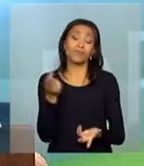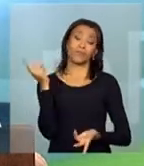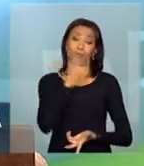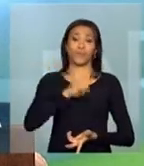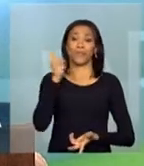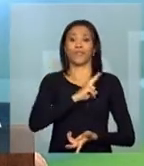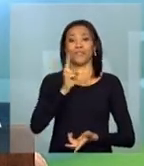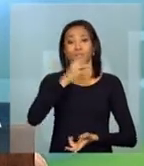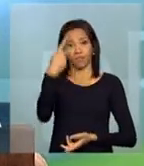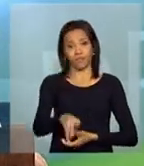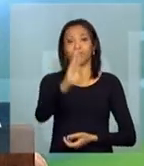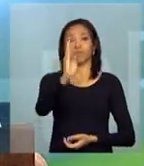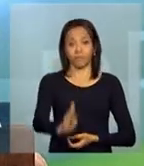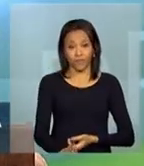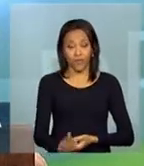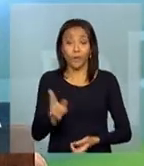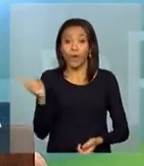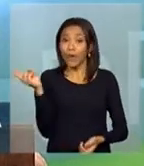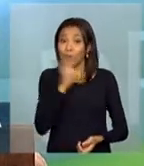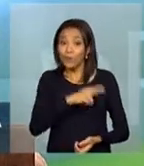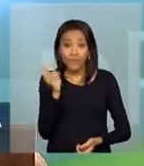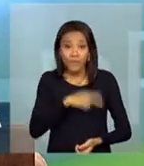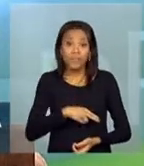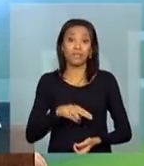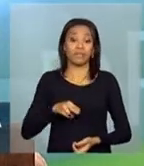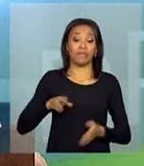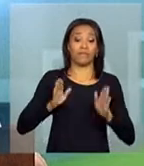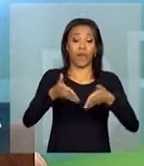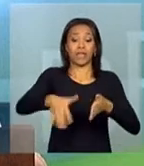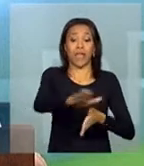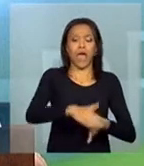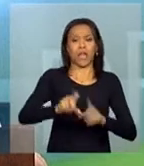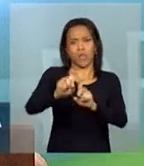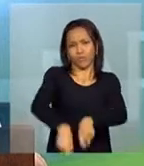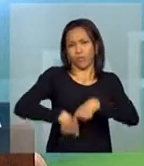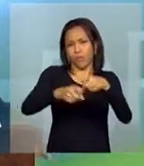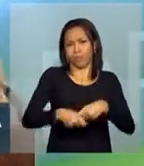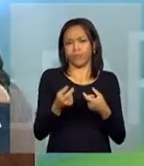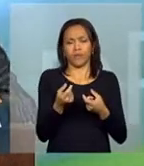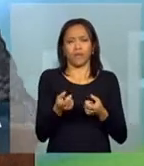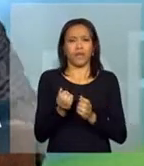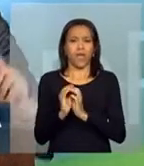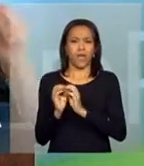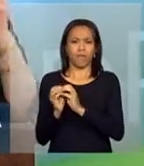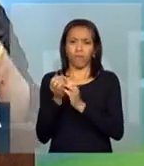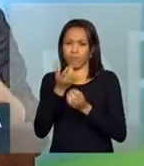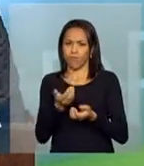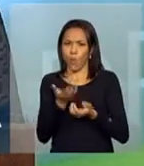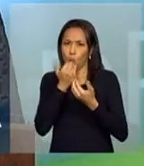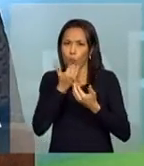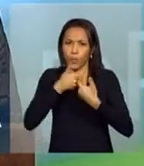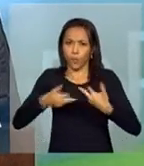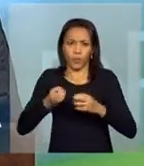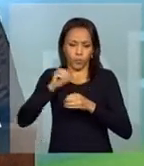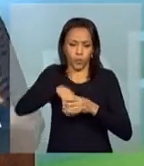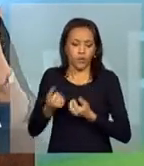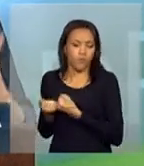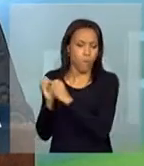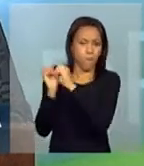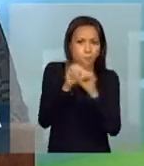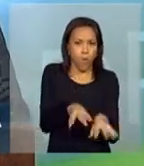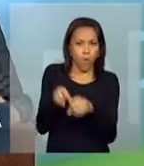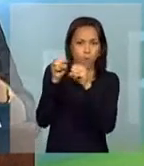o Brasil. urgência para o setor agrícola, para o transporte de granéis